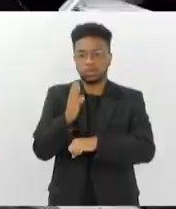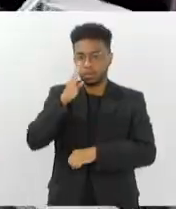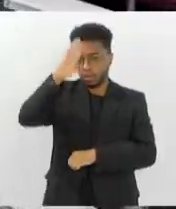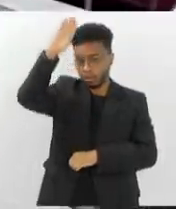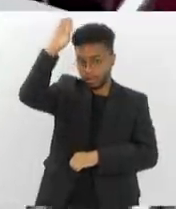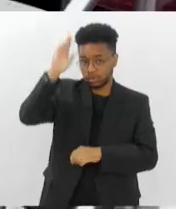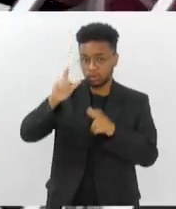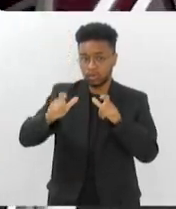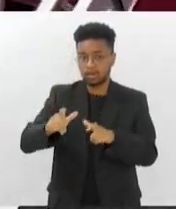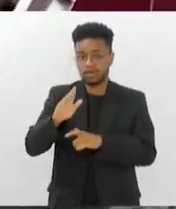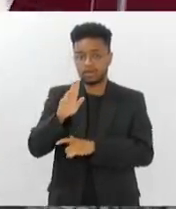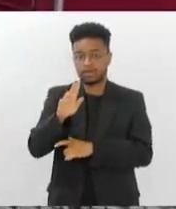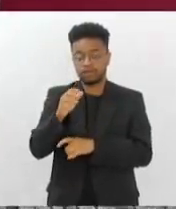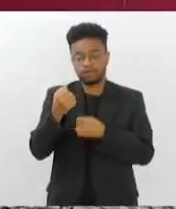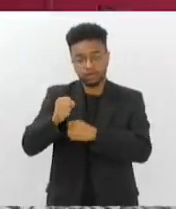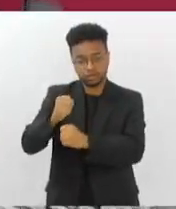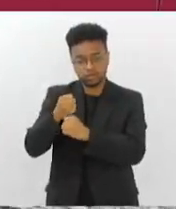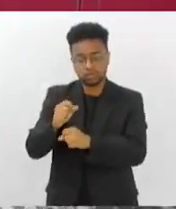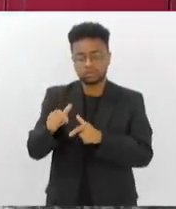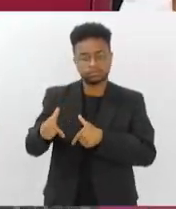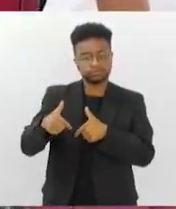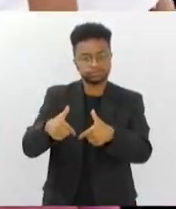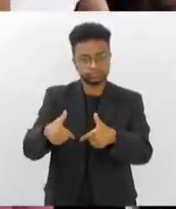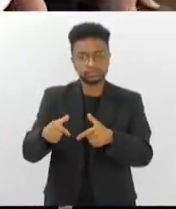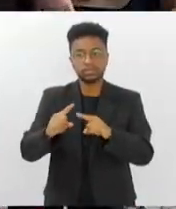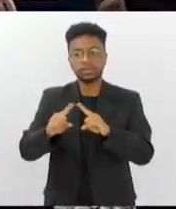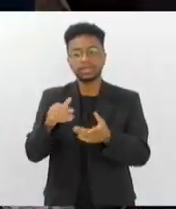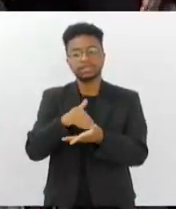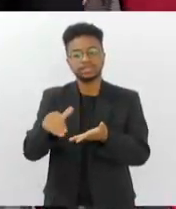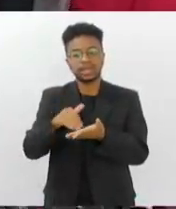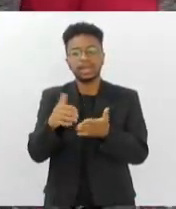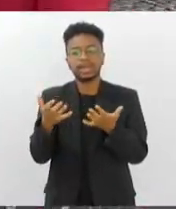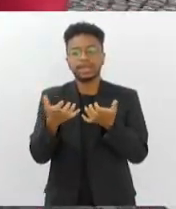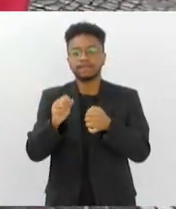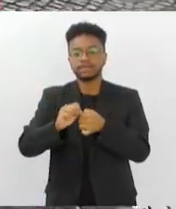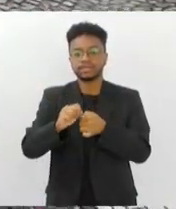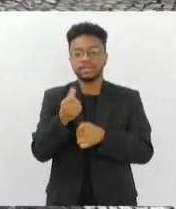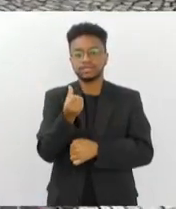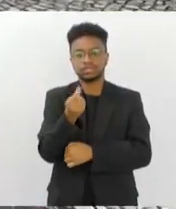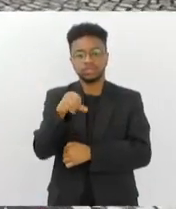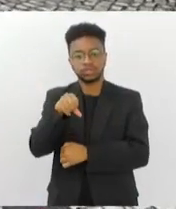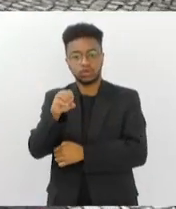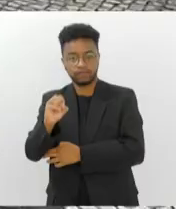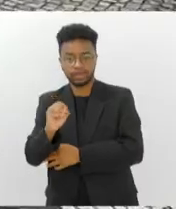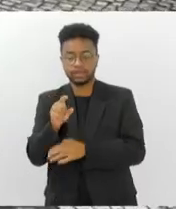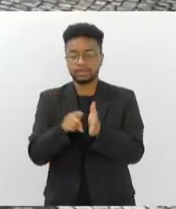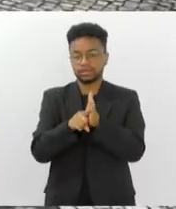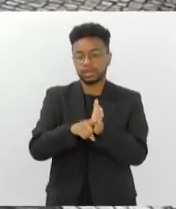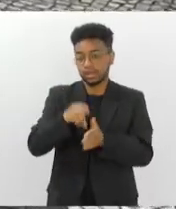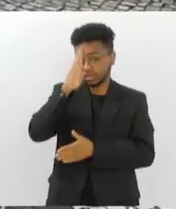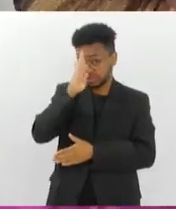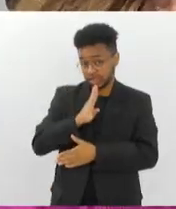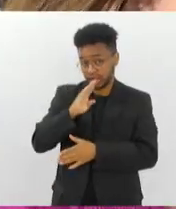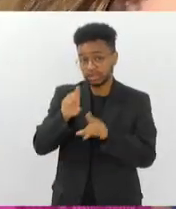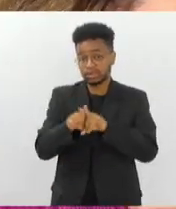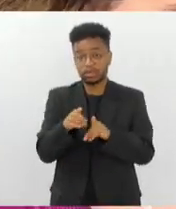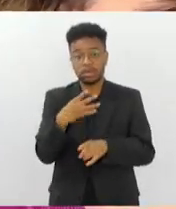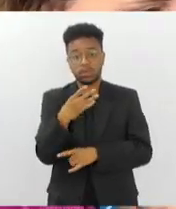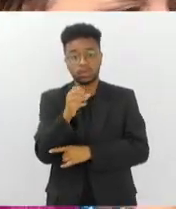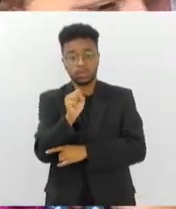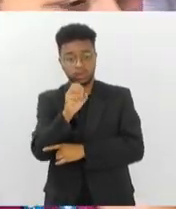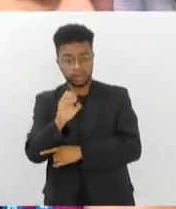realizando o mutirão. A Secretaria pretende realizar 690 exames gratuitos, sendo 480